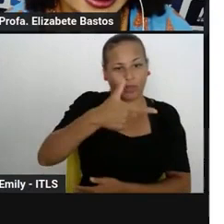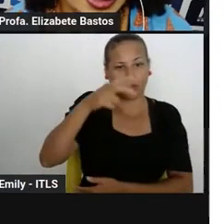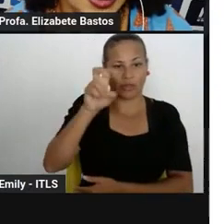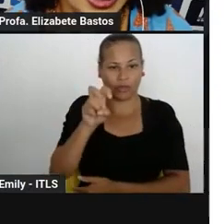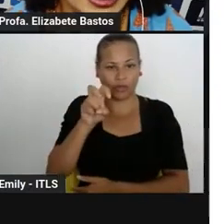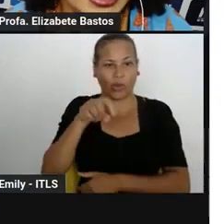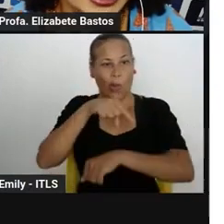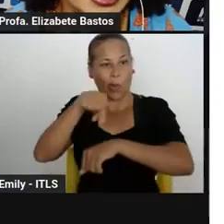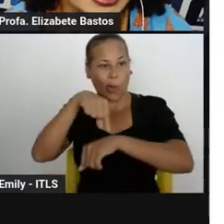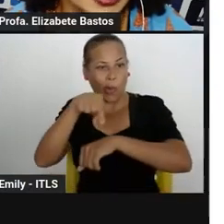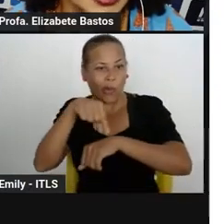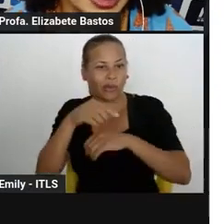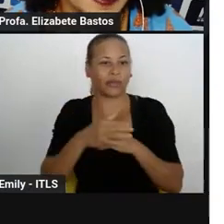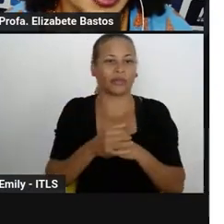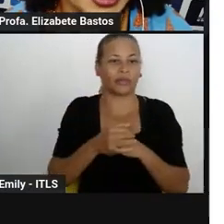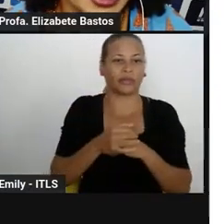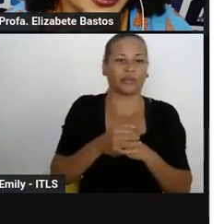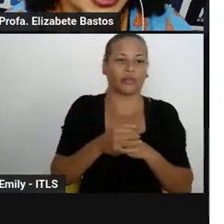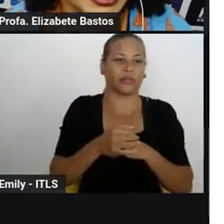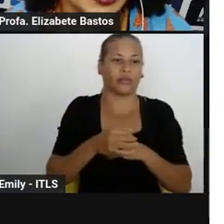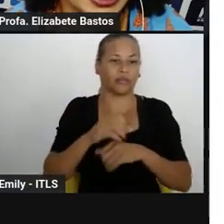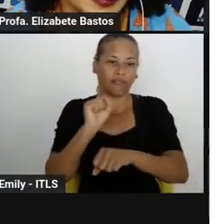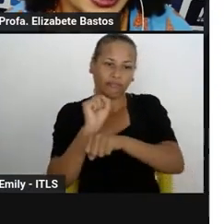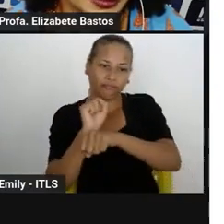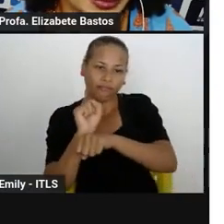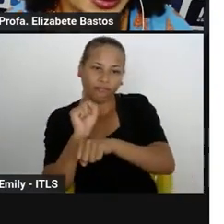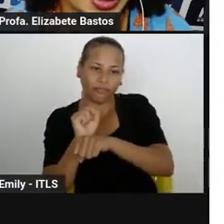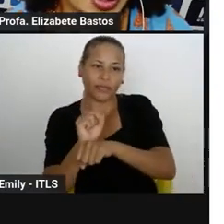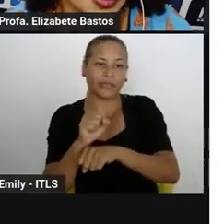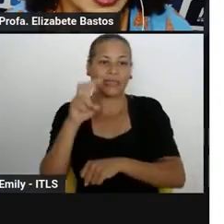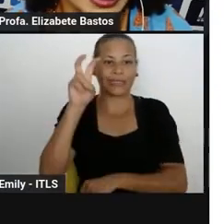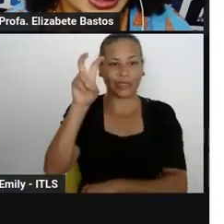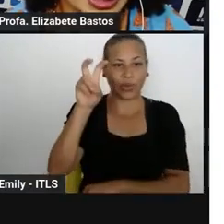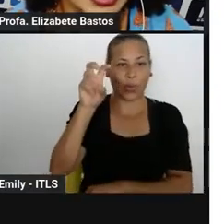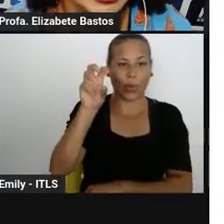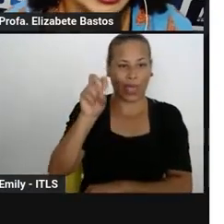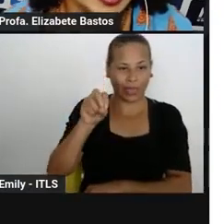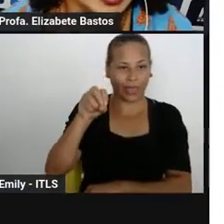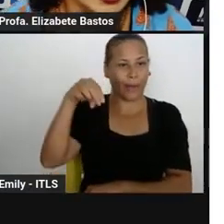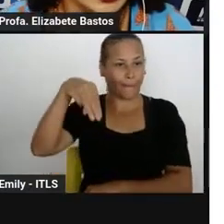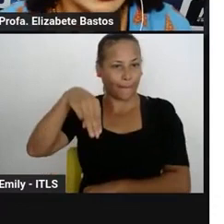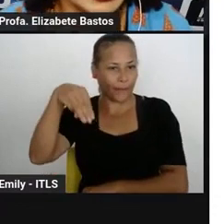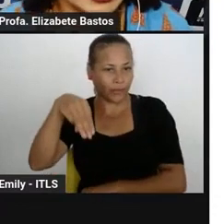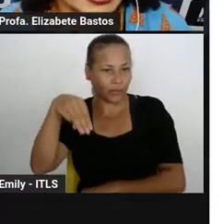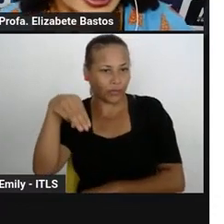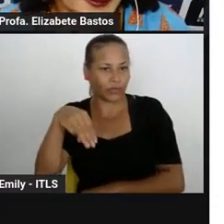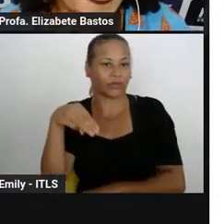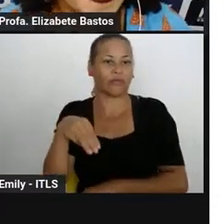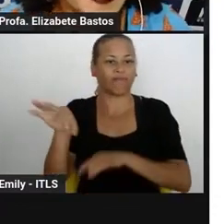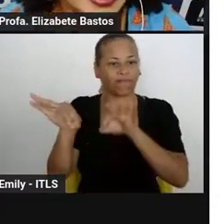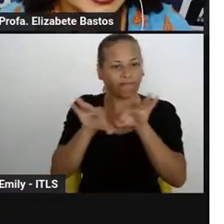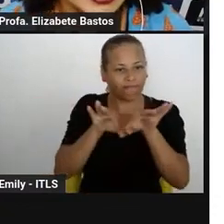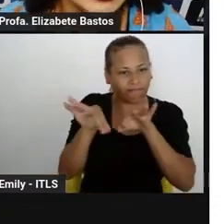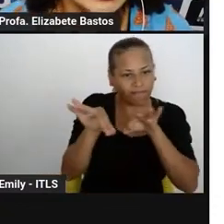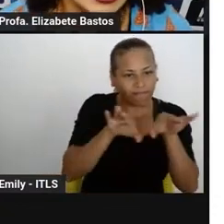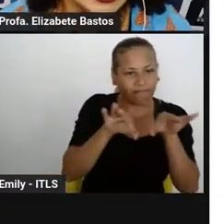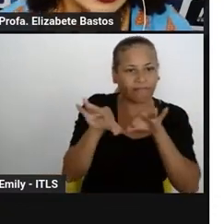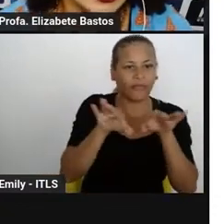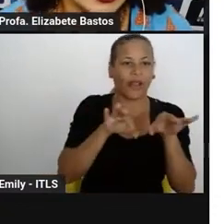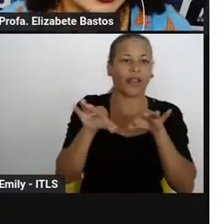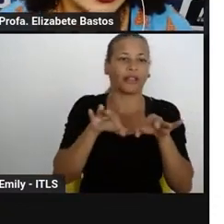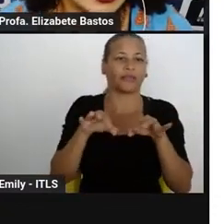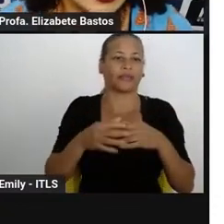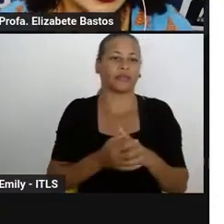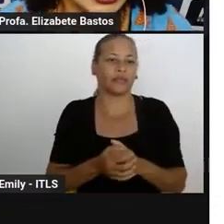organizada em 5 tempos de 50 minutos. Ou seja, teremos uma organização, né, dessa